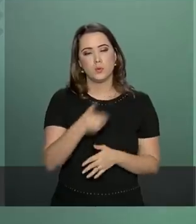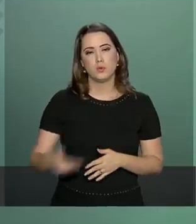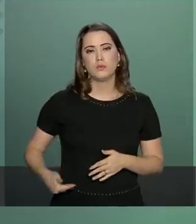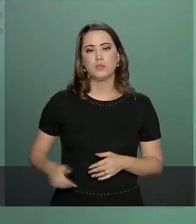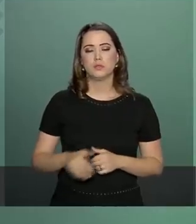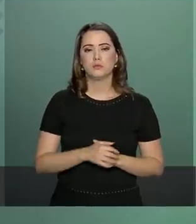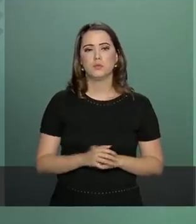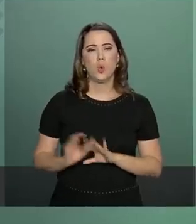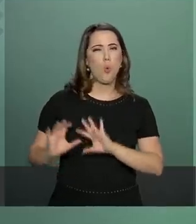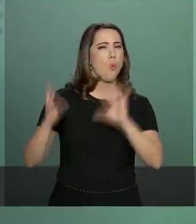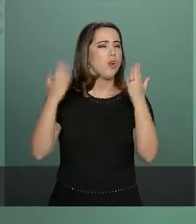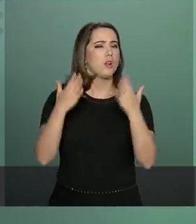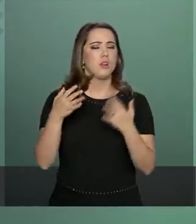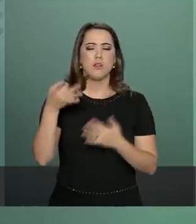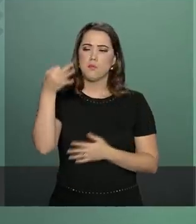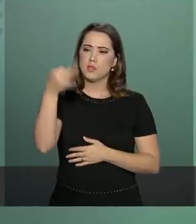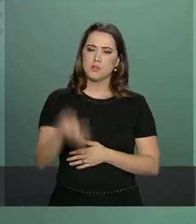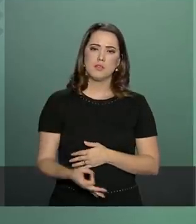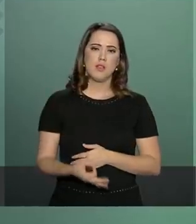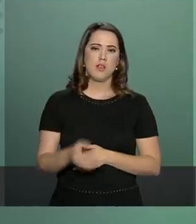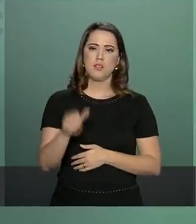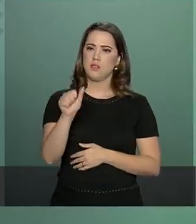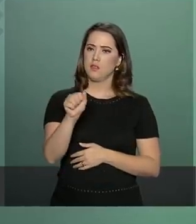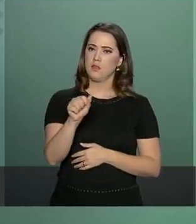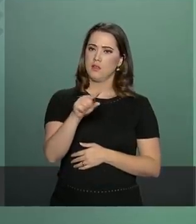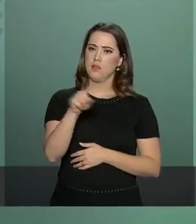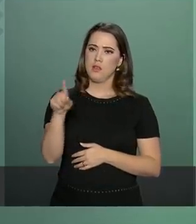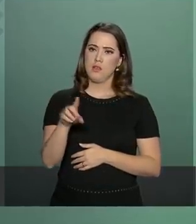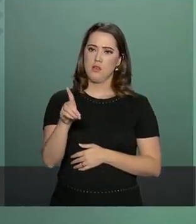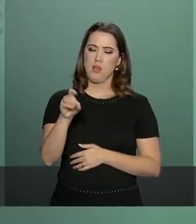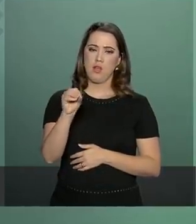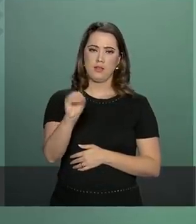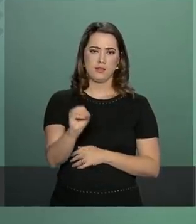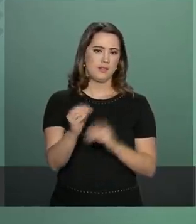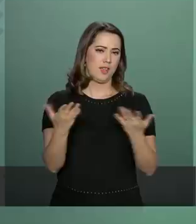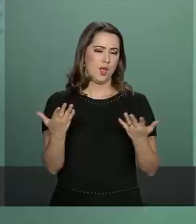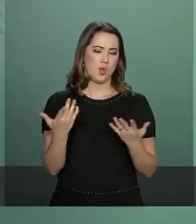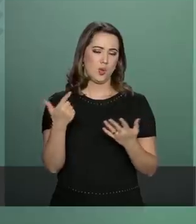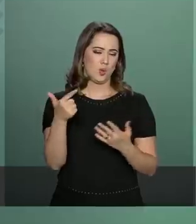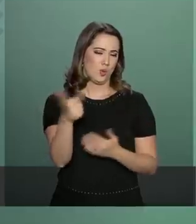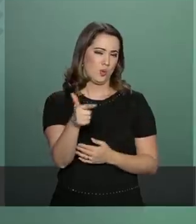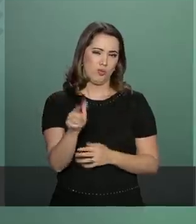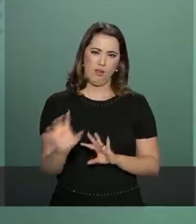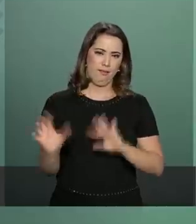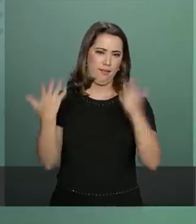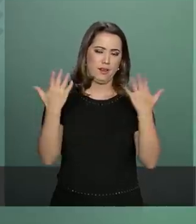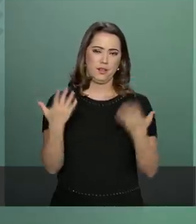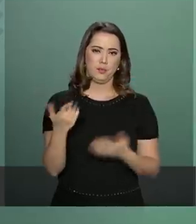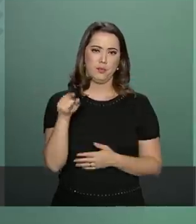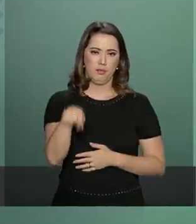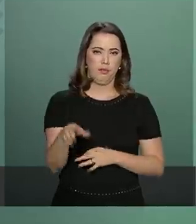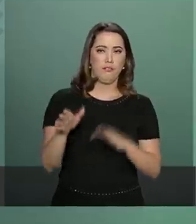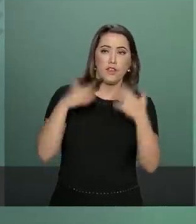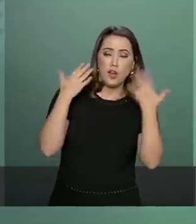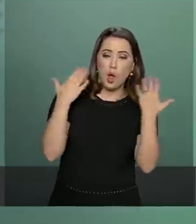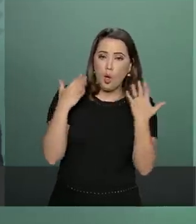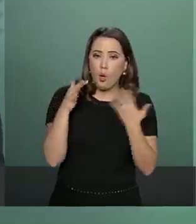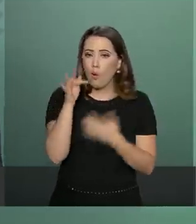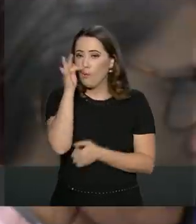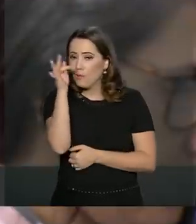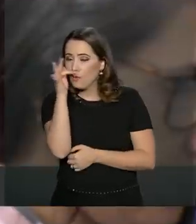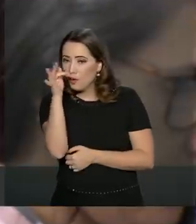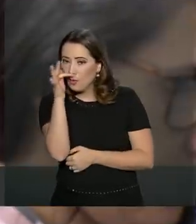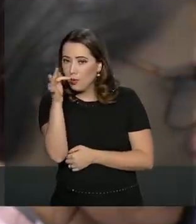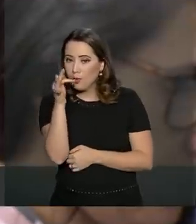Não, o clima é ótimo, azedo não é classificação de clima, é outono, verão, primavera e inverno. Está